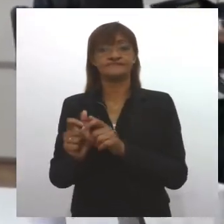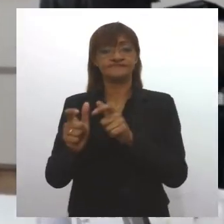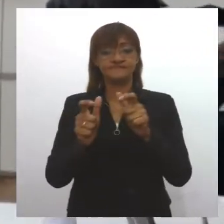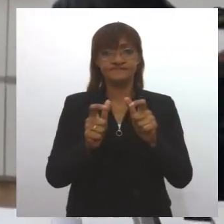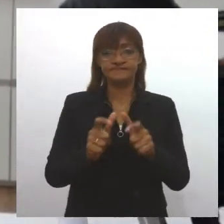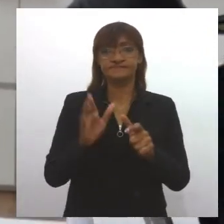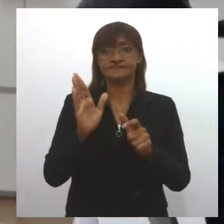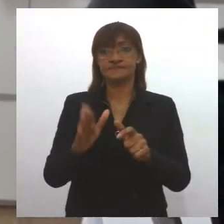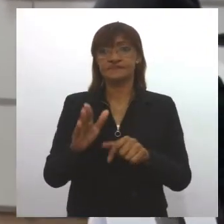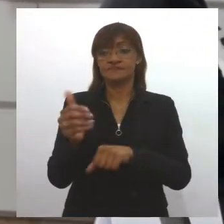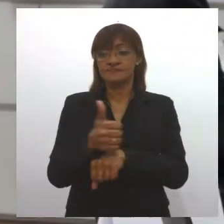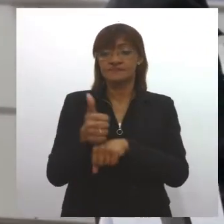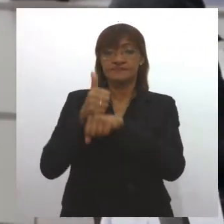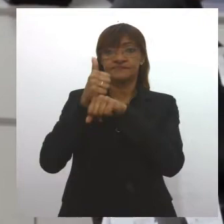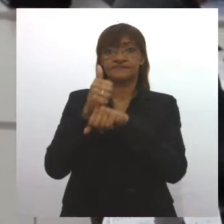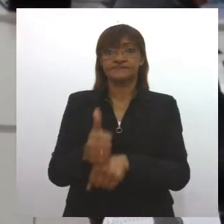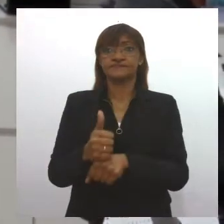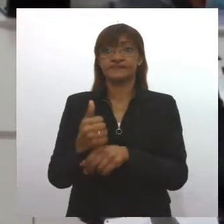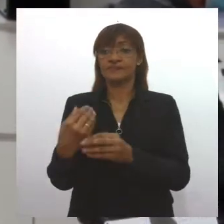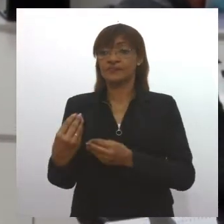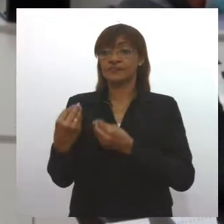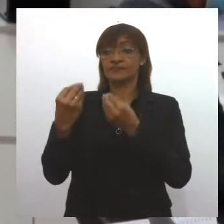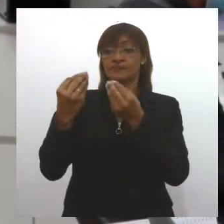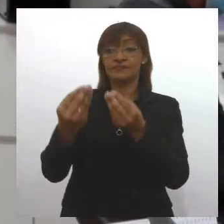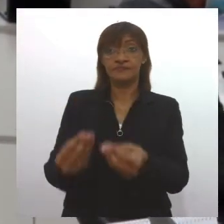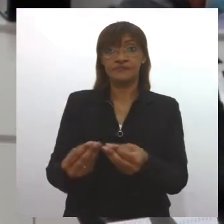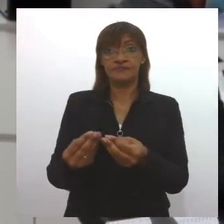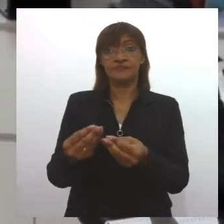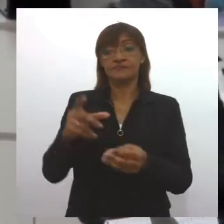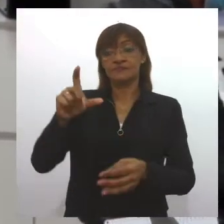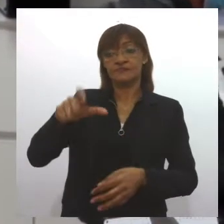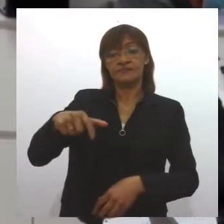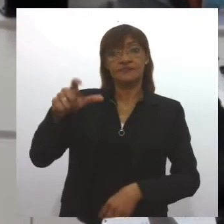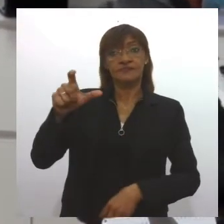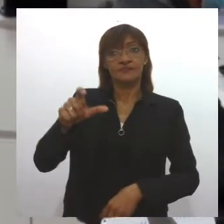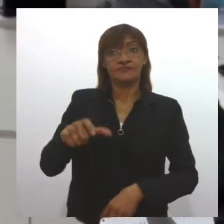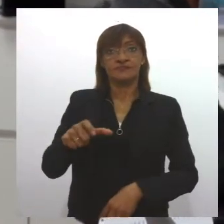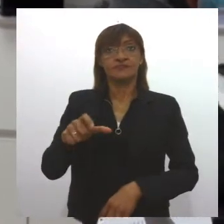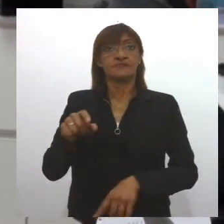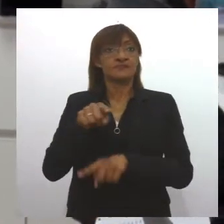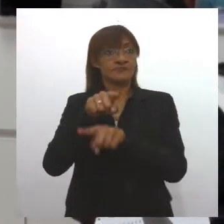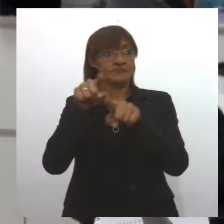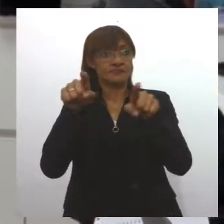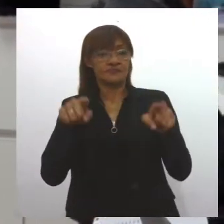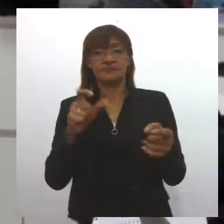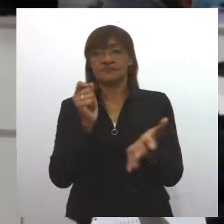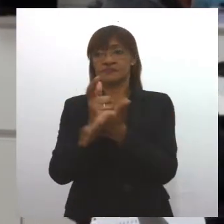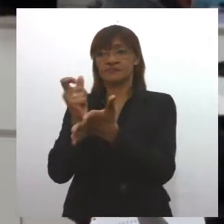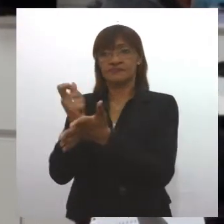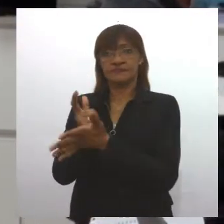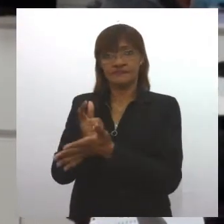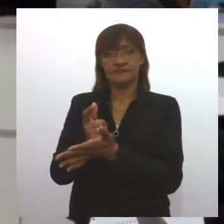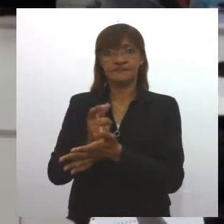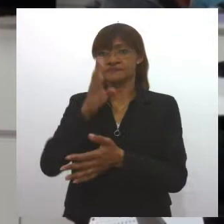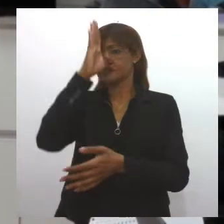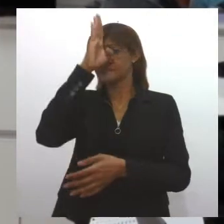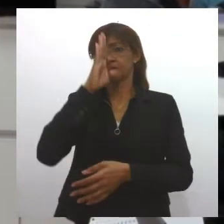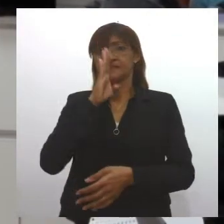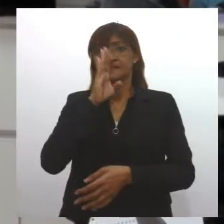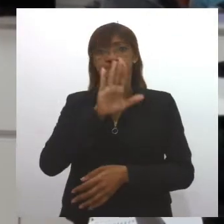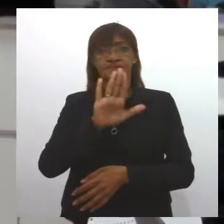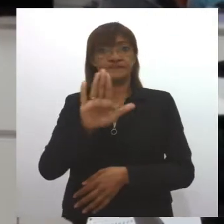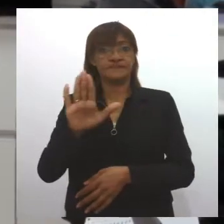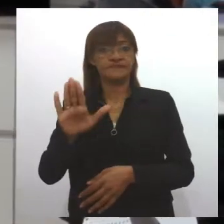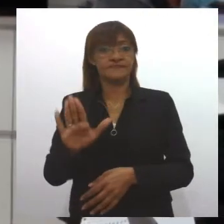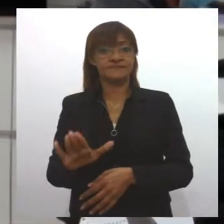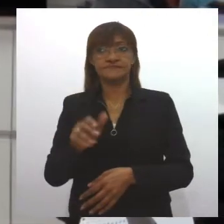comerciais, que eles distribuem o cartão pré-pago para que você possa fazer a compra da sua passagem gratuitamente para aquele que